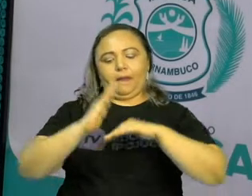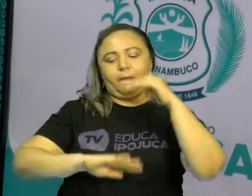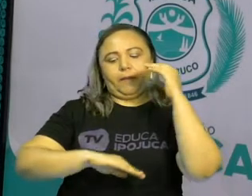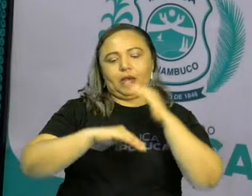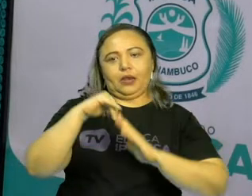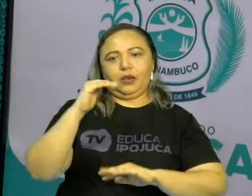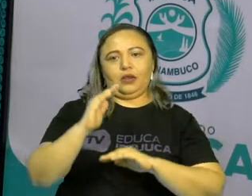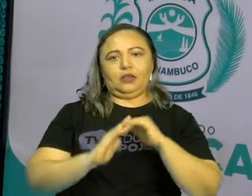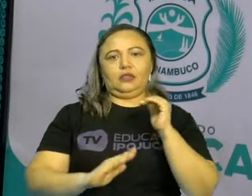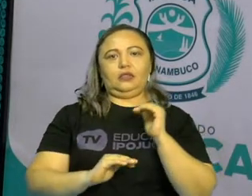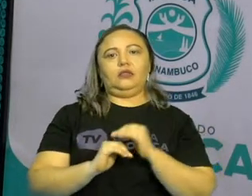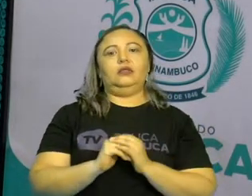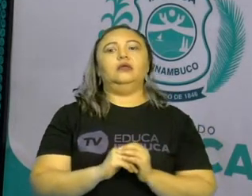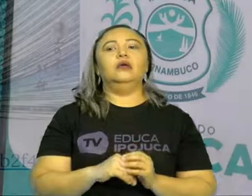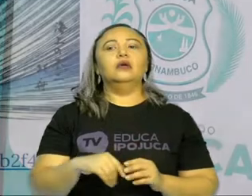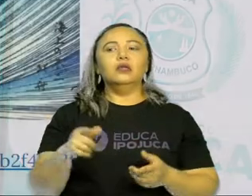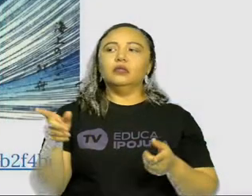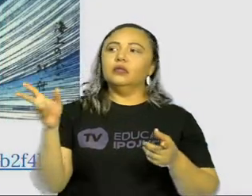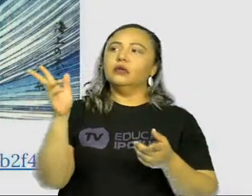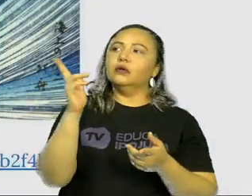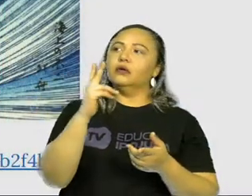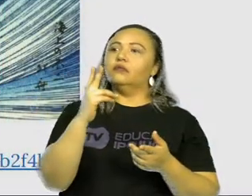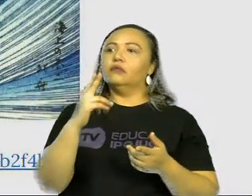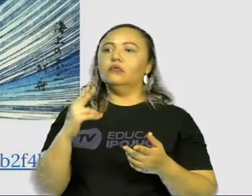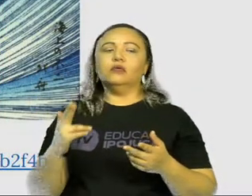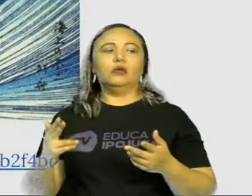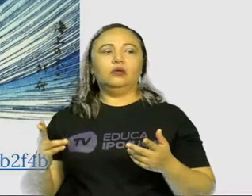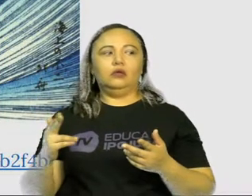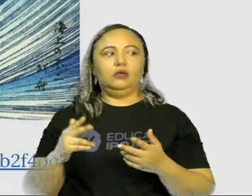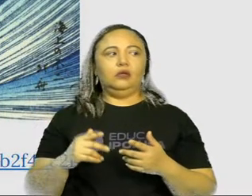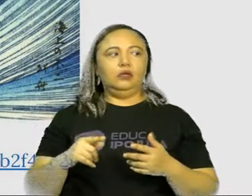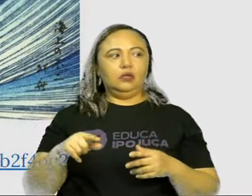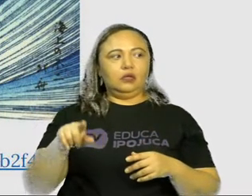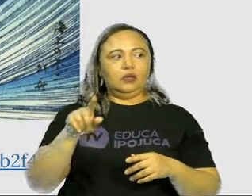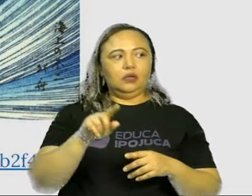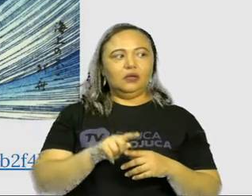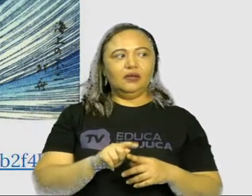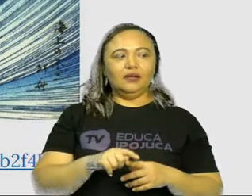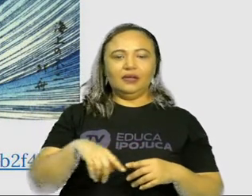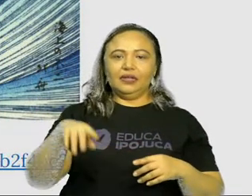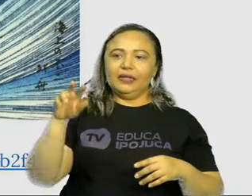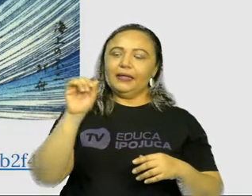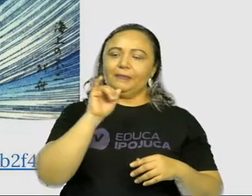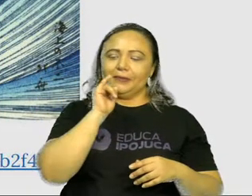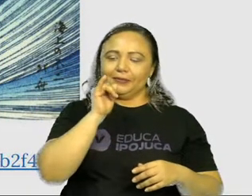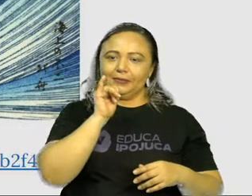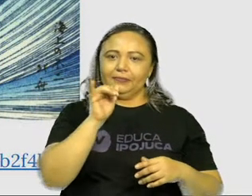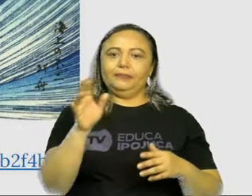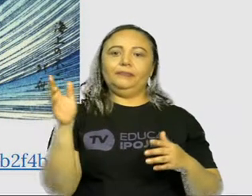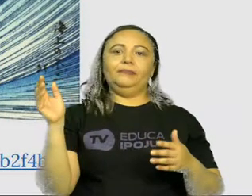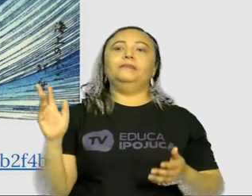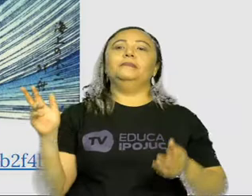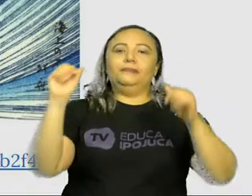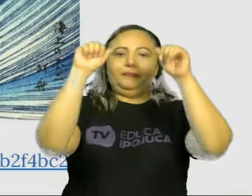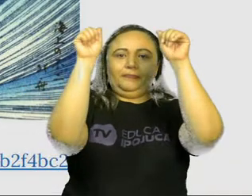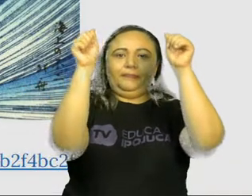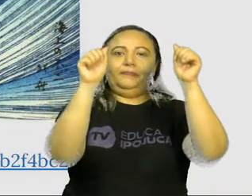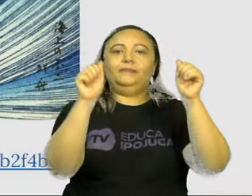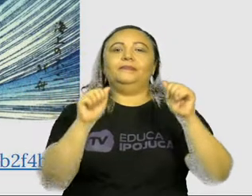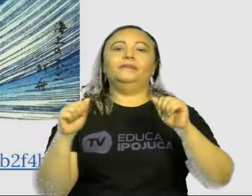Temos aí as gravuras, que também é considerado um exemplo de arte